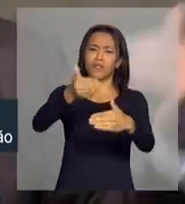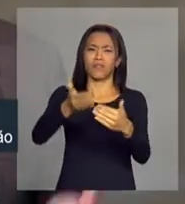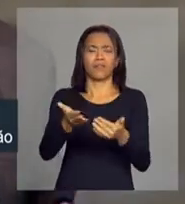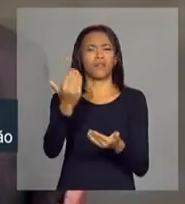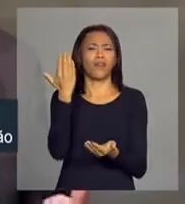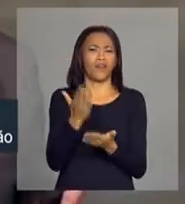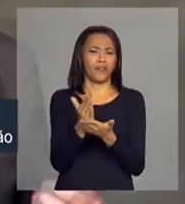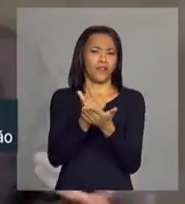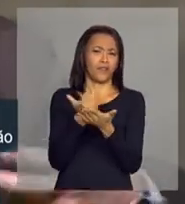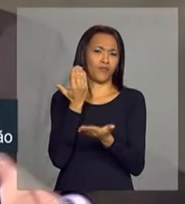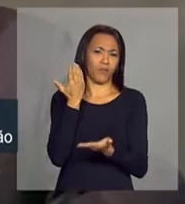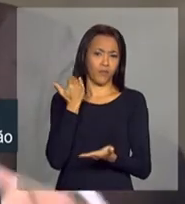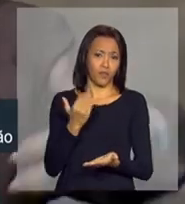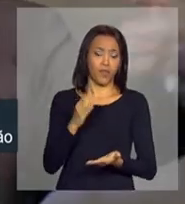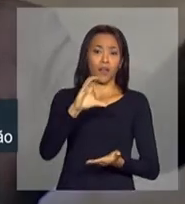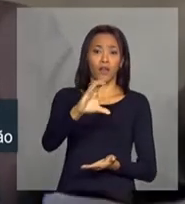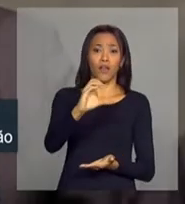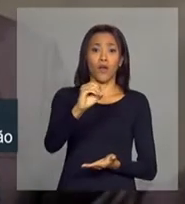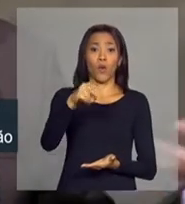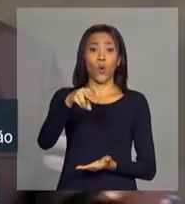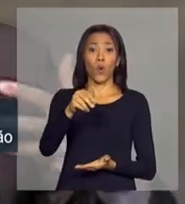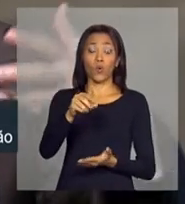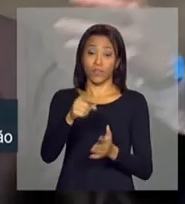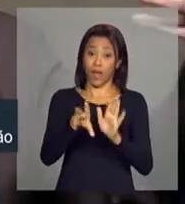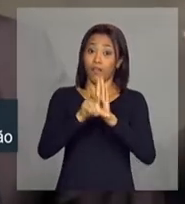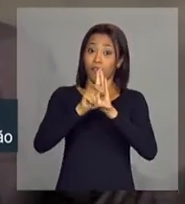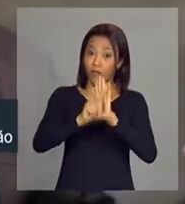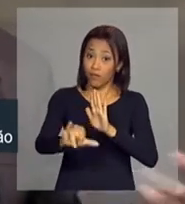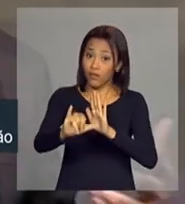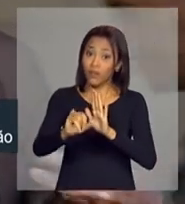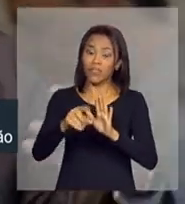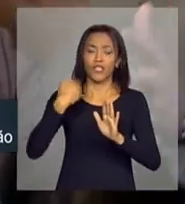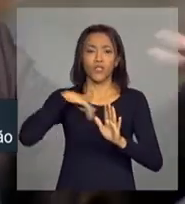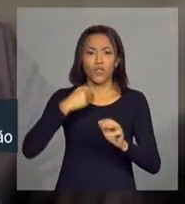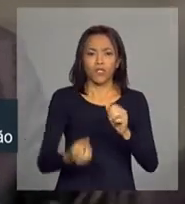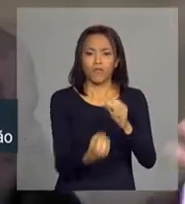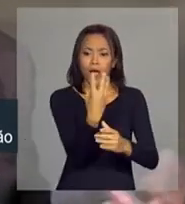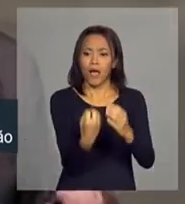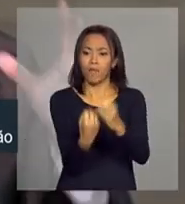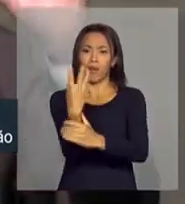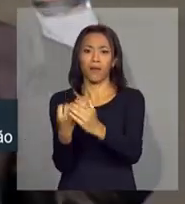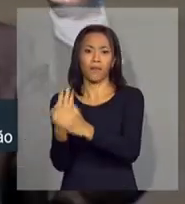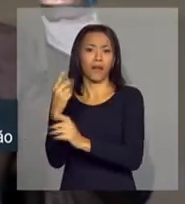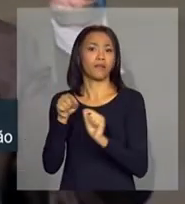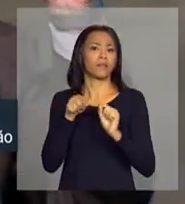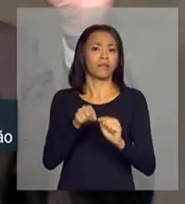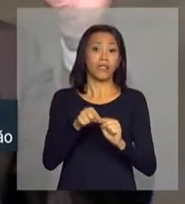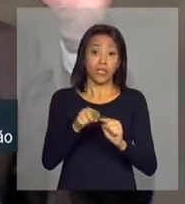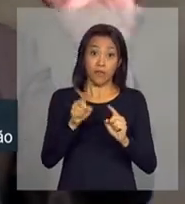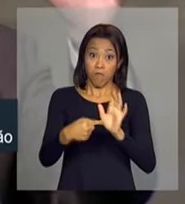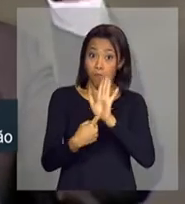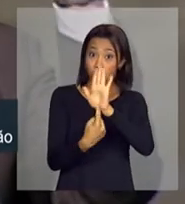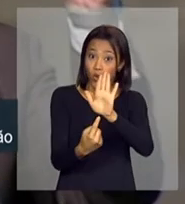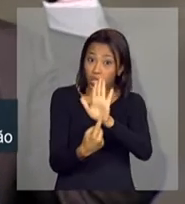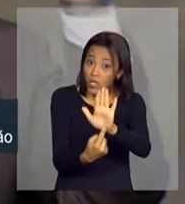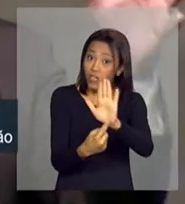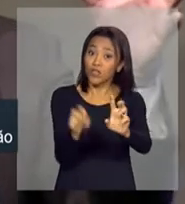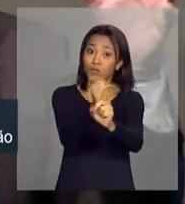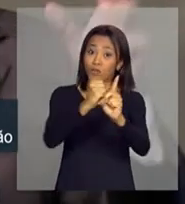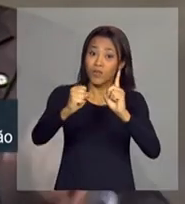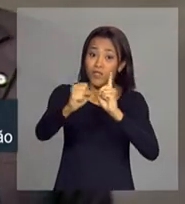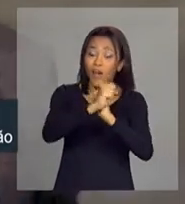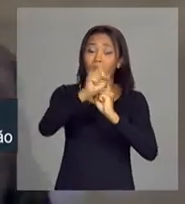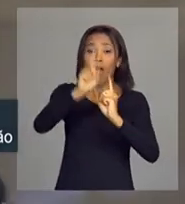Constituinte de 88, quando criamos uma série de mecanismos institucionais colocando a questão social como uma questão